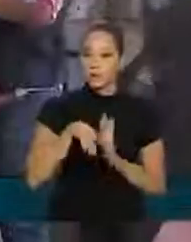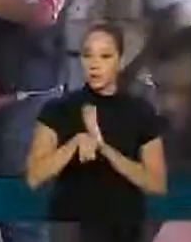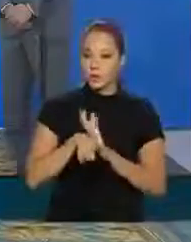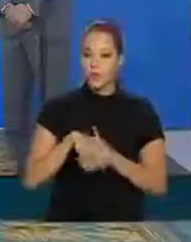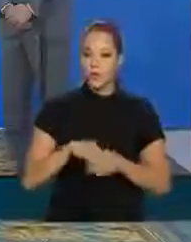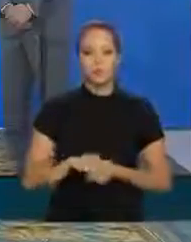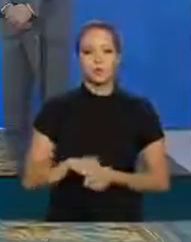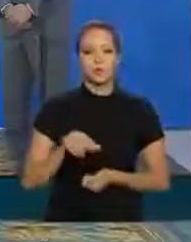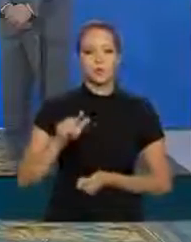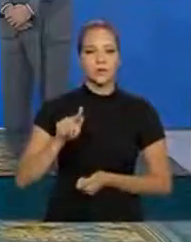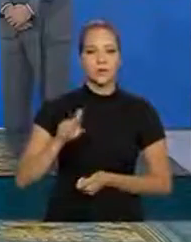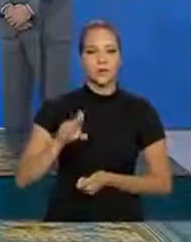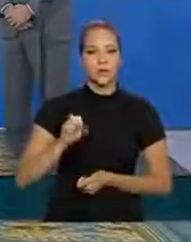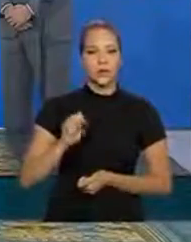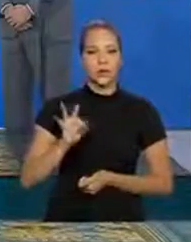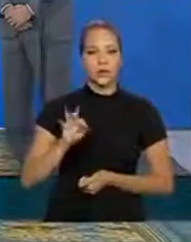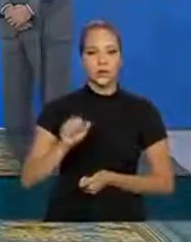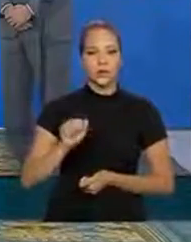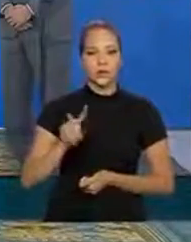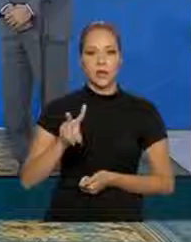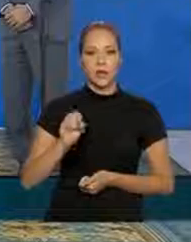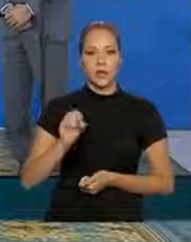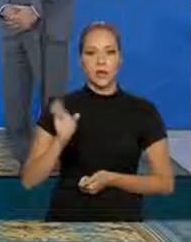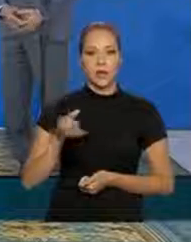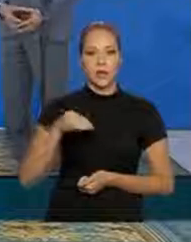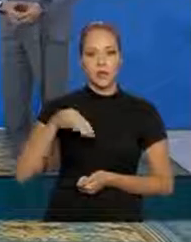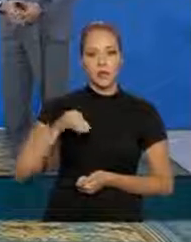Gustavo Maia O Globo